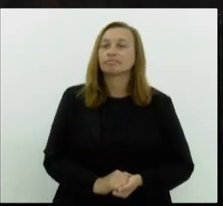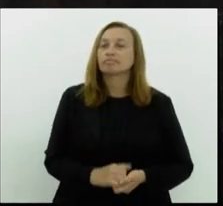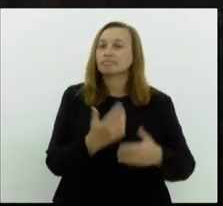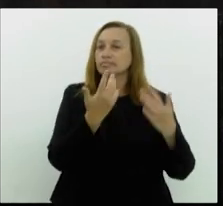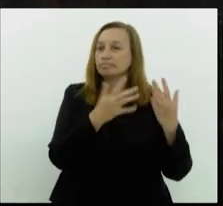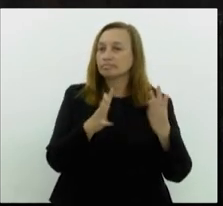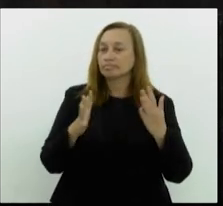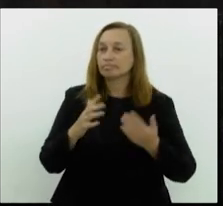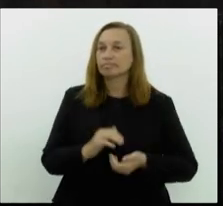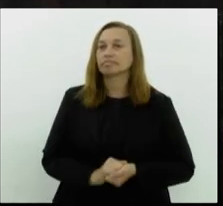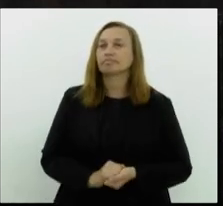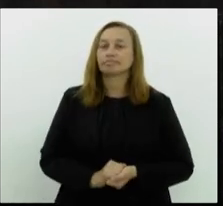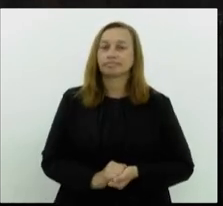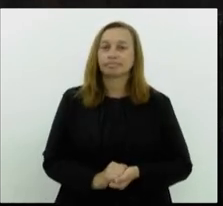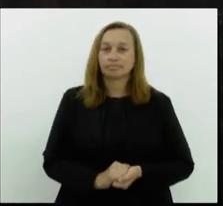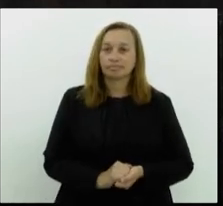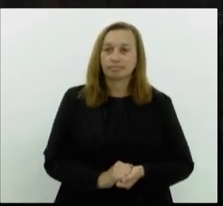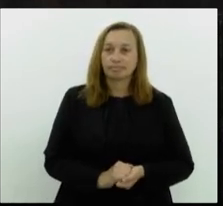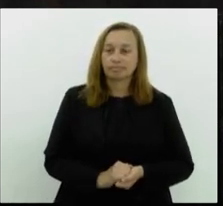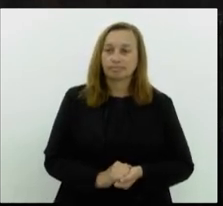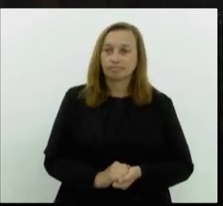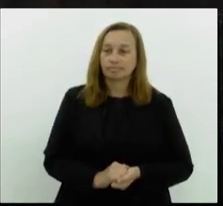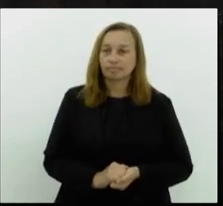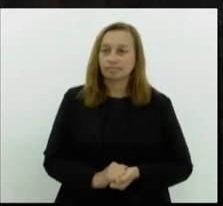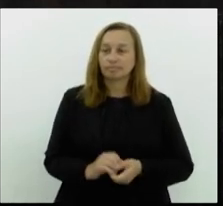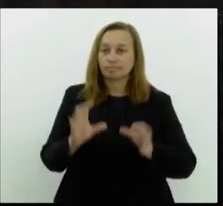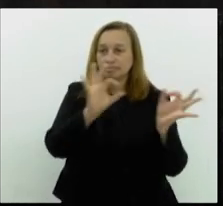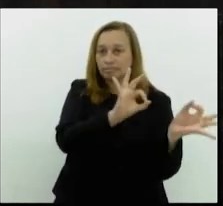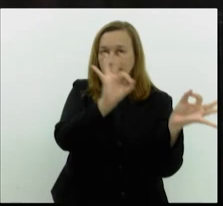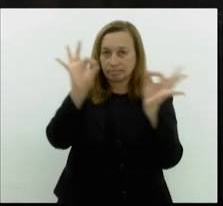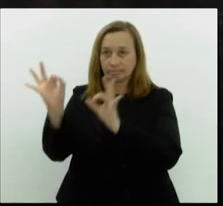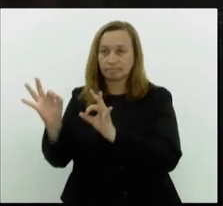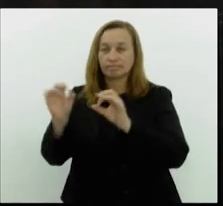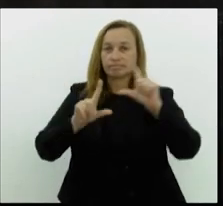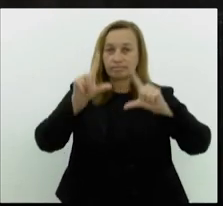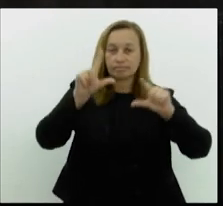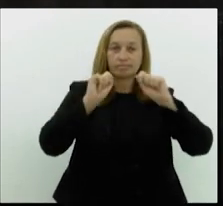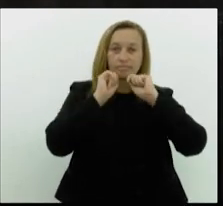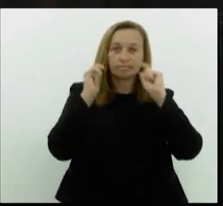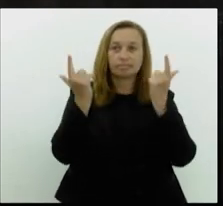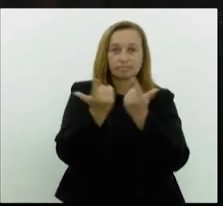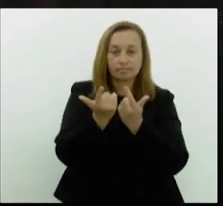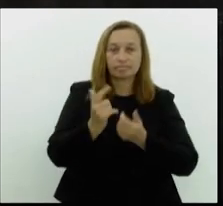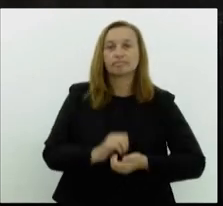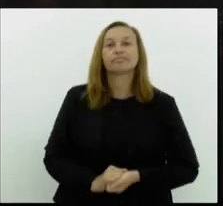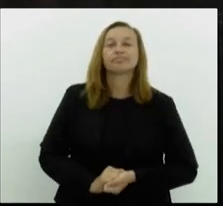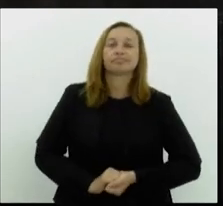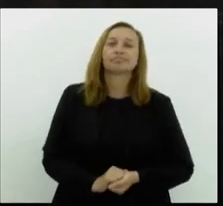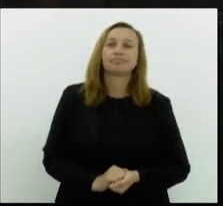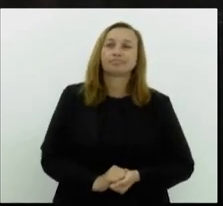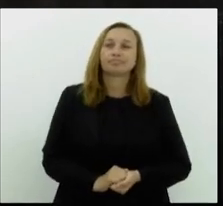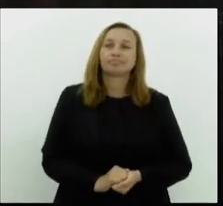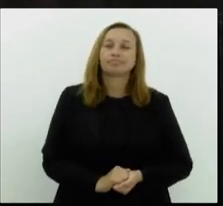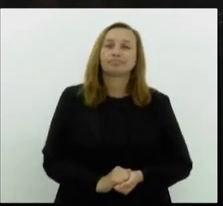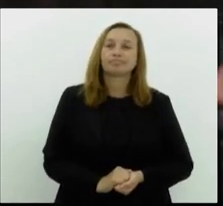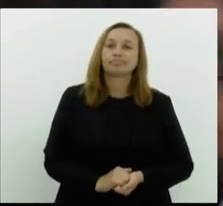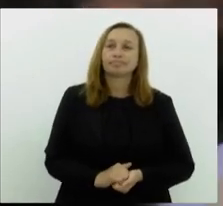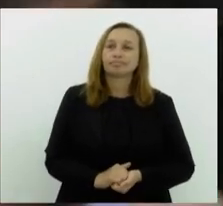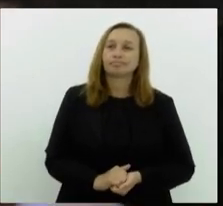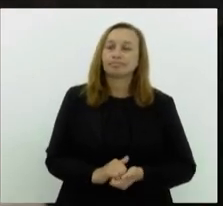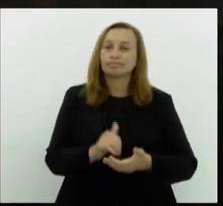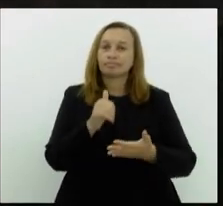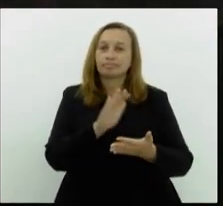as senhoras e senhores telespectadores da TV Alerj e a senhora